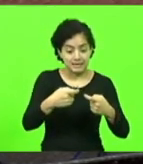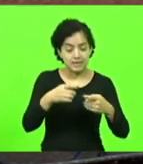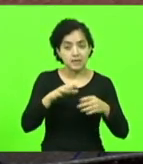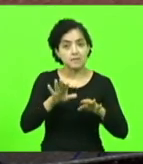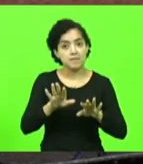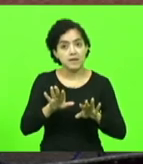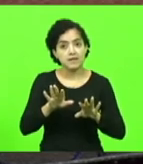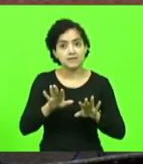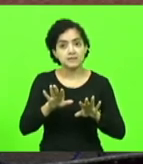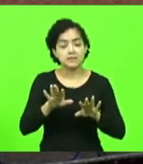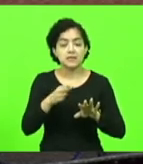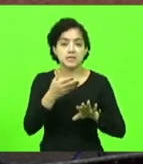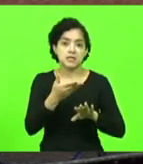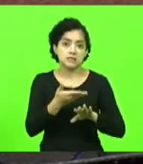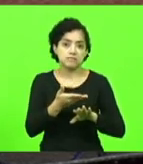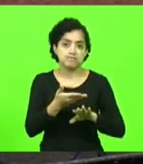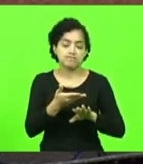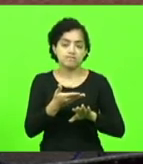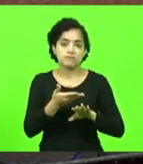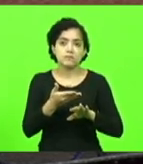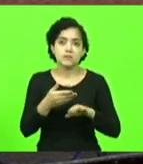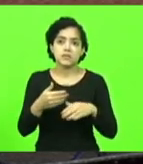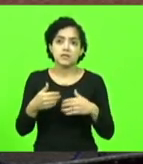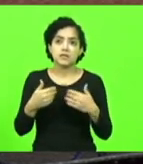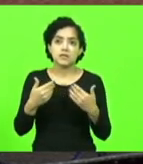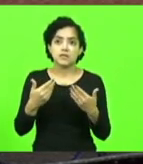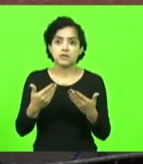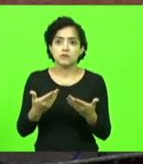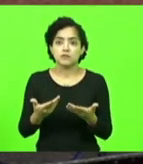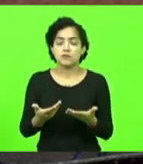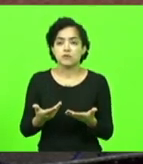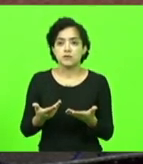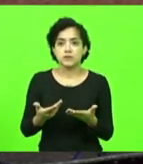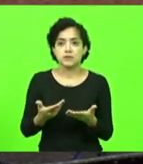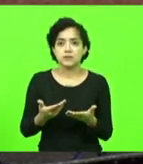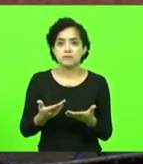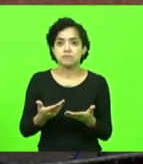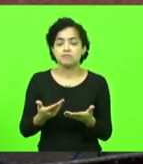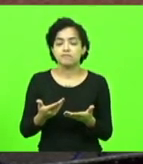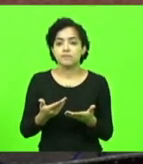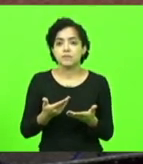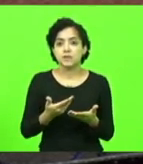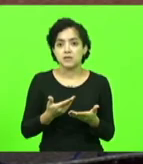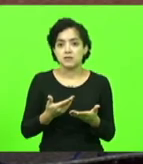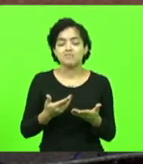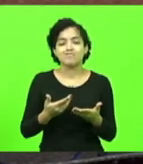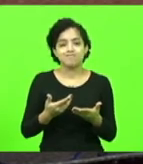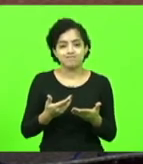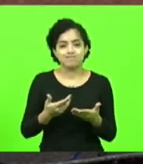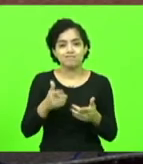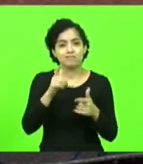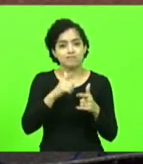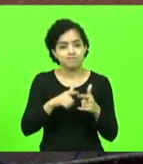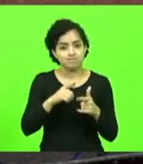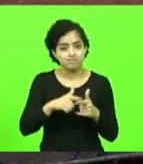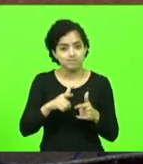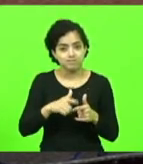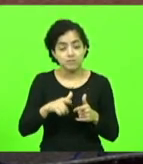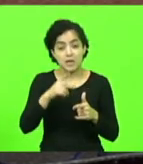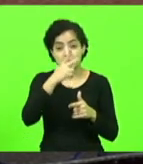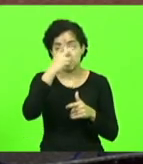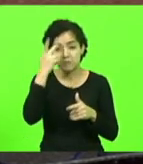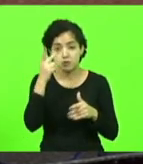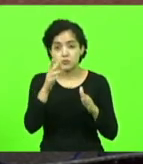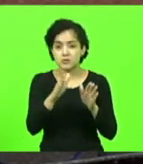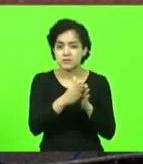que foi, de algum modo, muito terrível, no sentido de que as pessoas mais humildes,